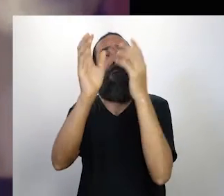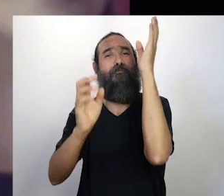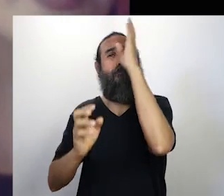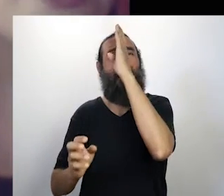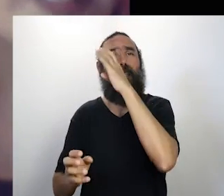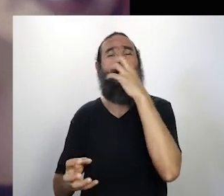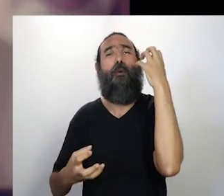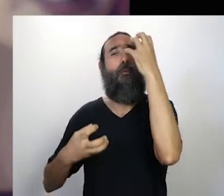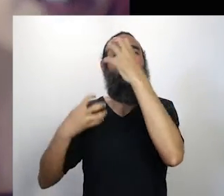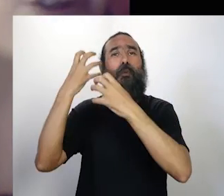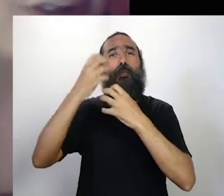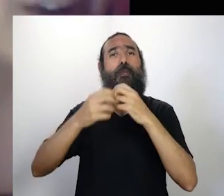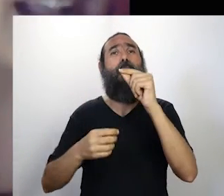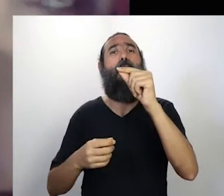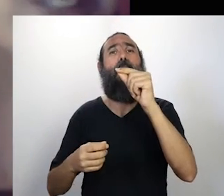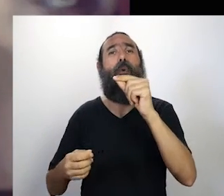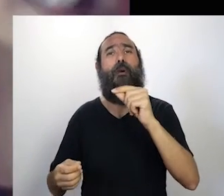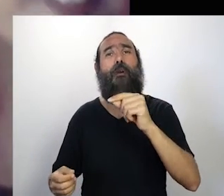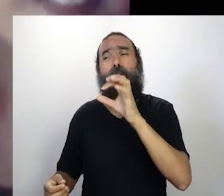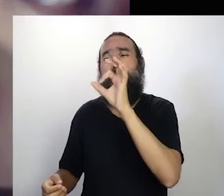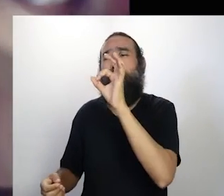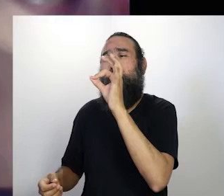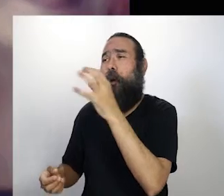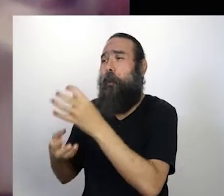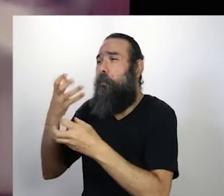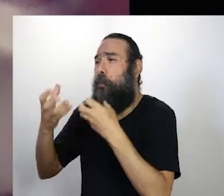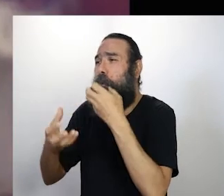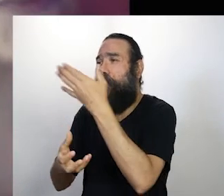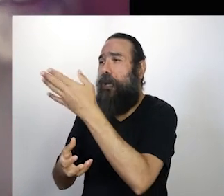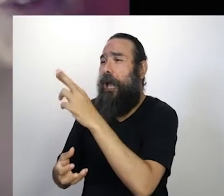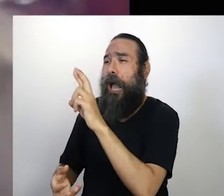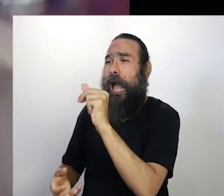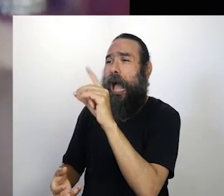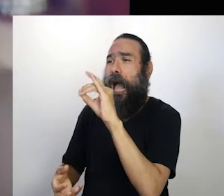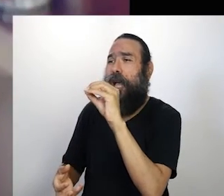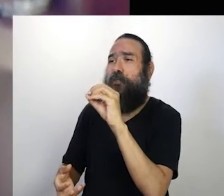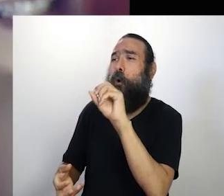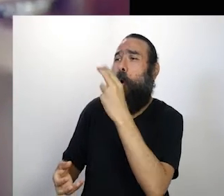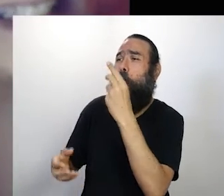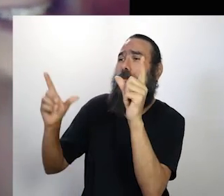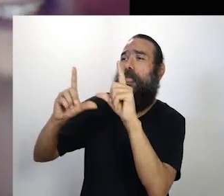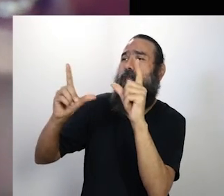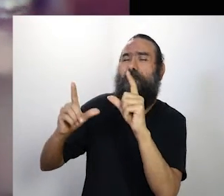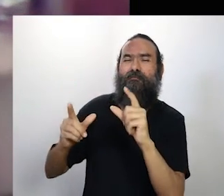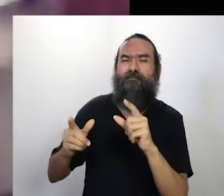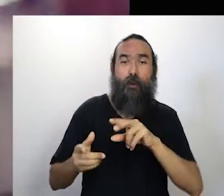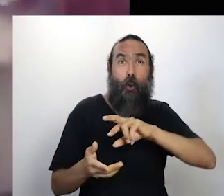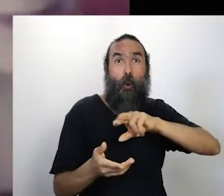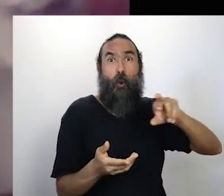é muito mais do que aquilo que a gente ouve no rádio e na TV. Então, estou muito contente de estar aqui.